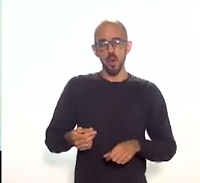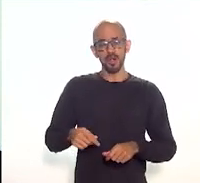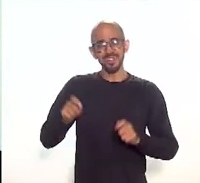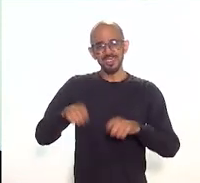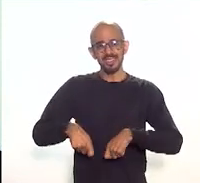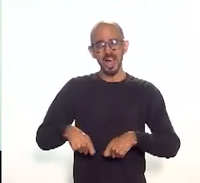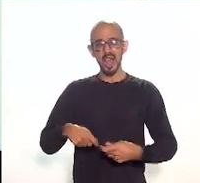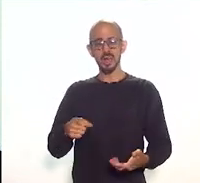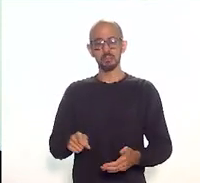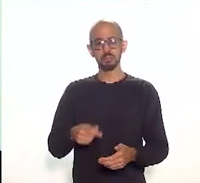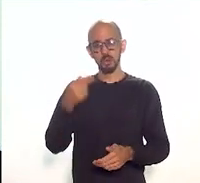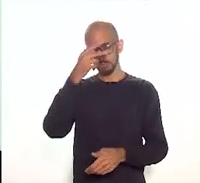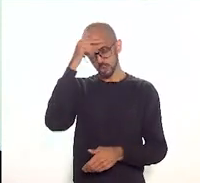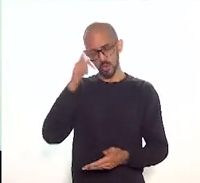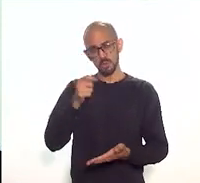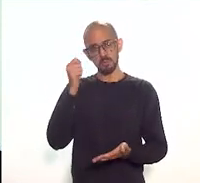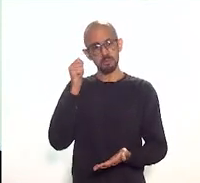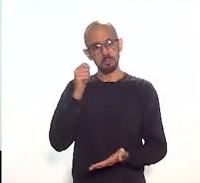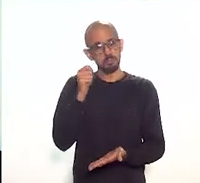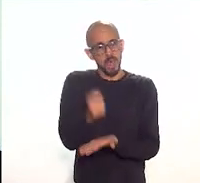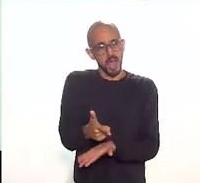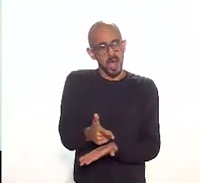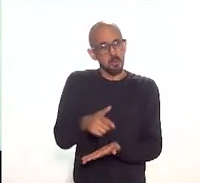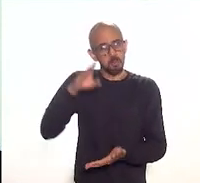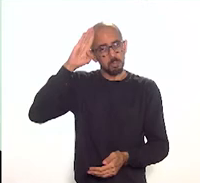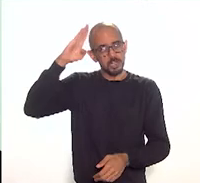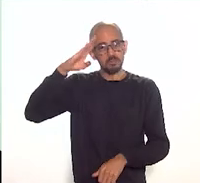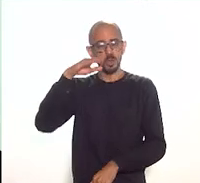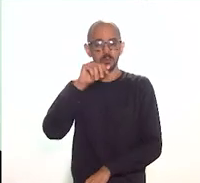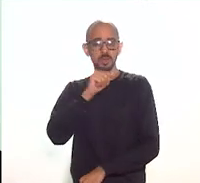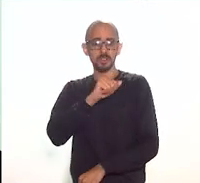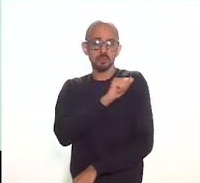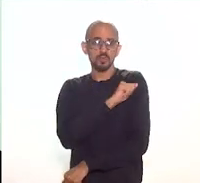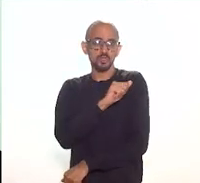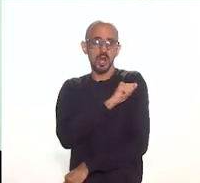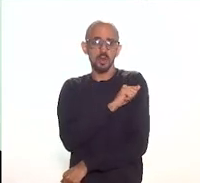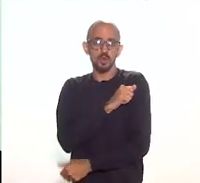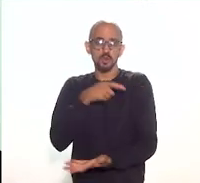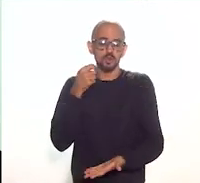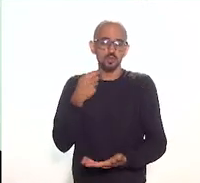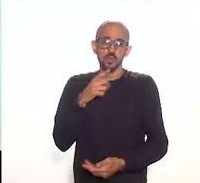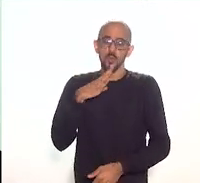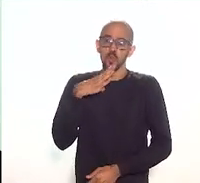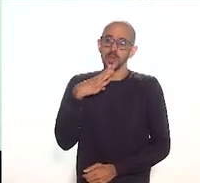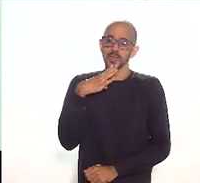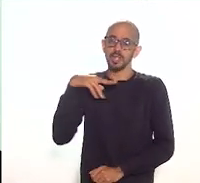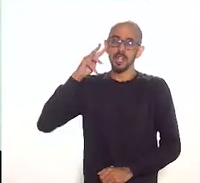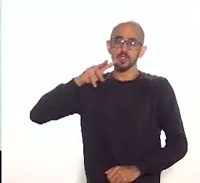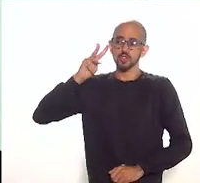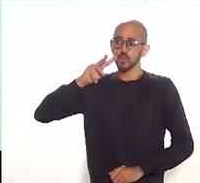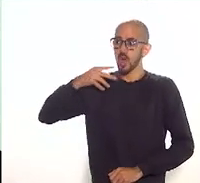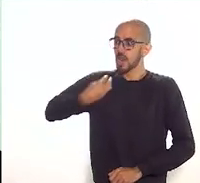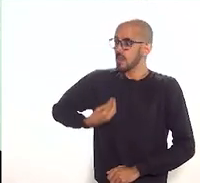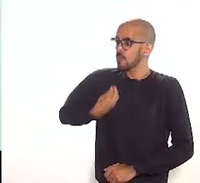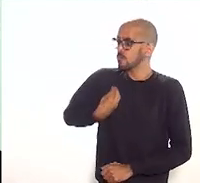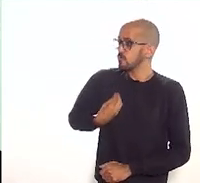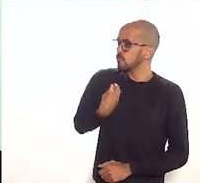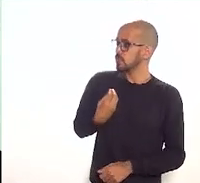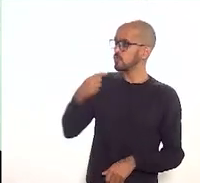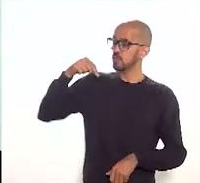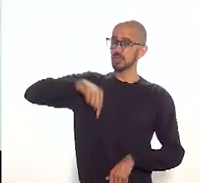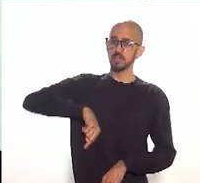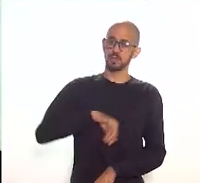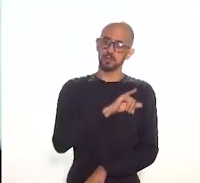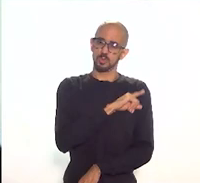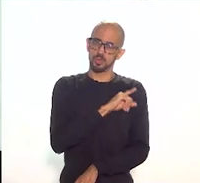condições, principalmente dos nossos estudantes, de conhecer a história viva do Rio de